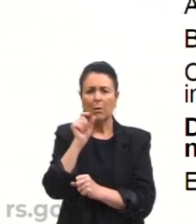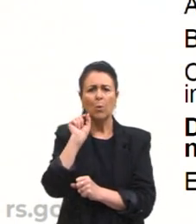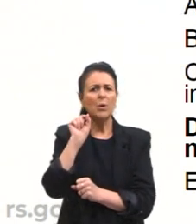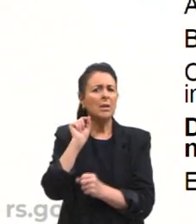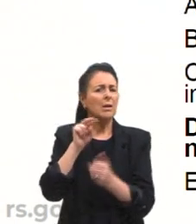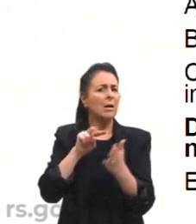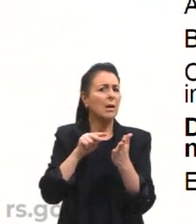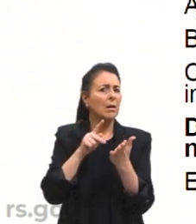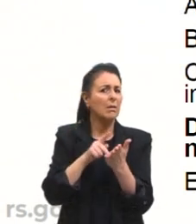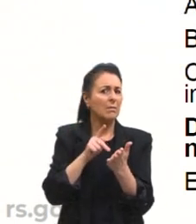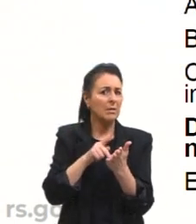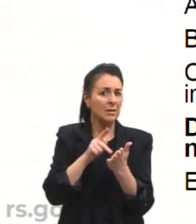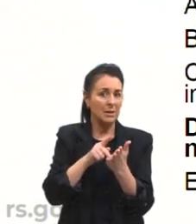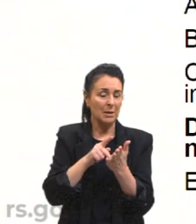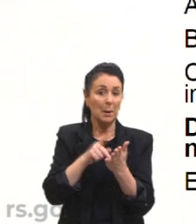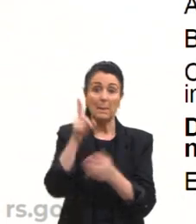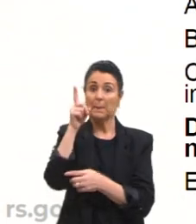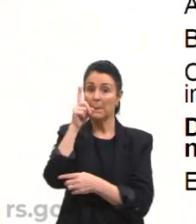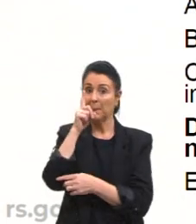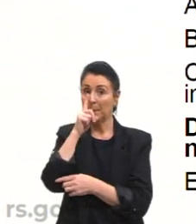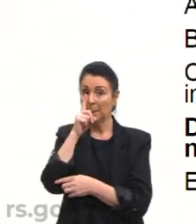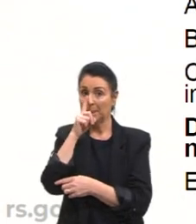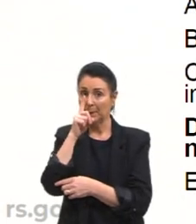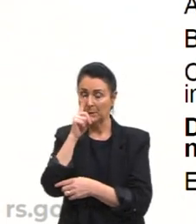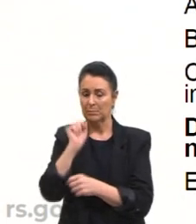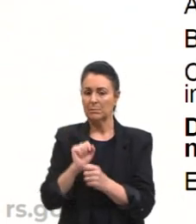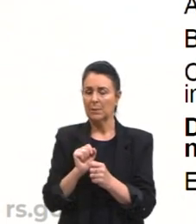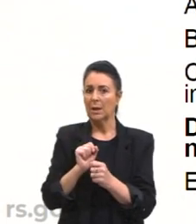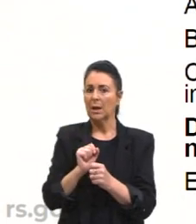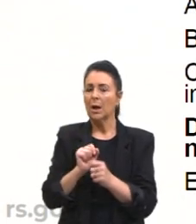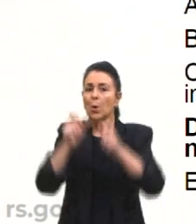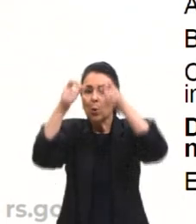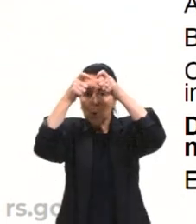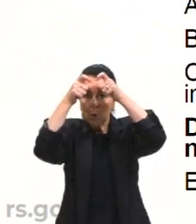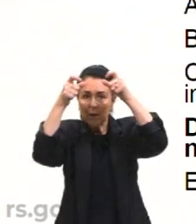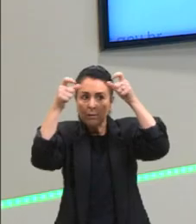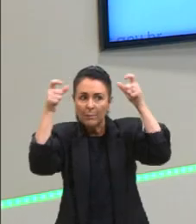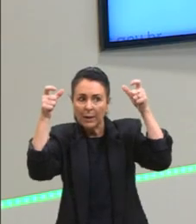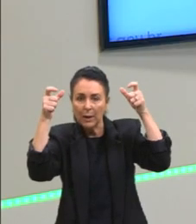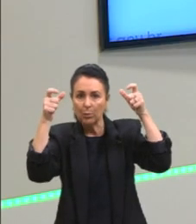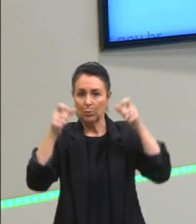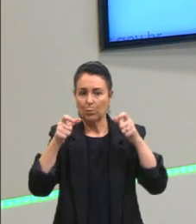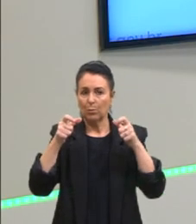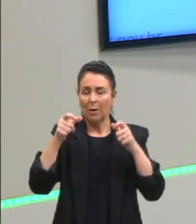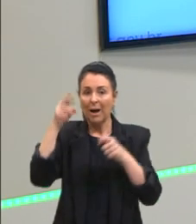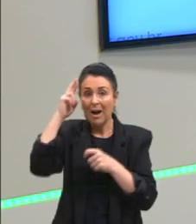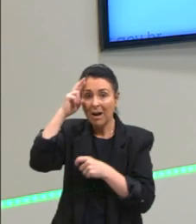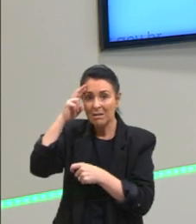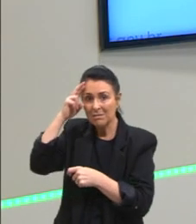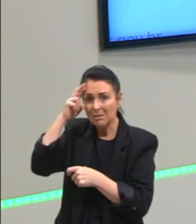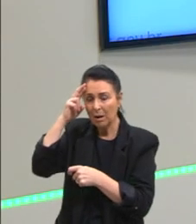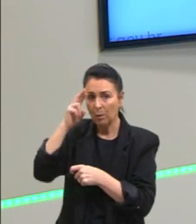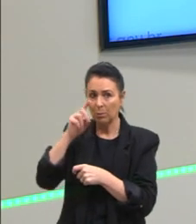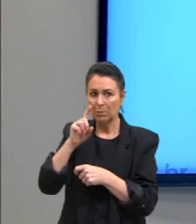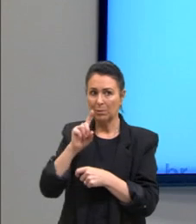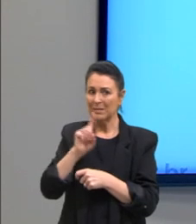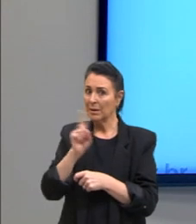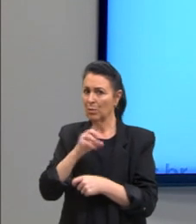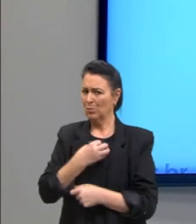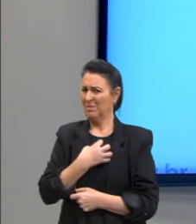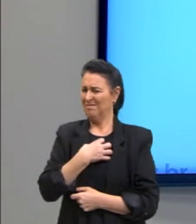verdadeiro em Parmendes era que o objeto de conhecimento é objeto de razão e não de sensação.